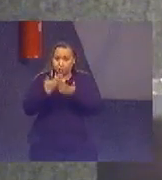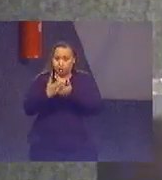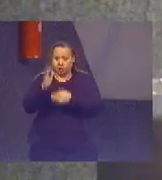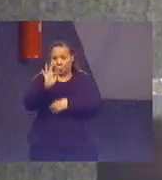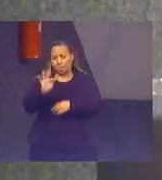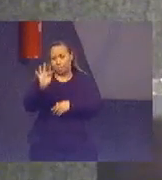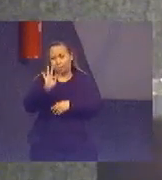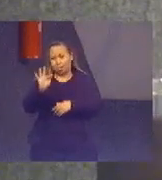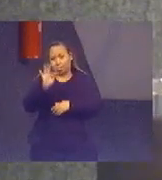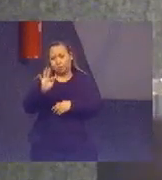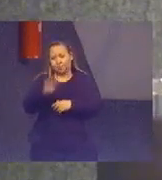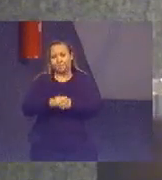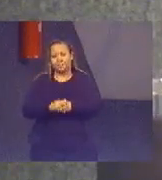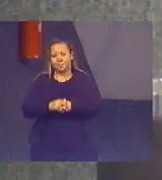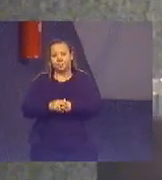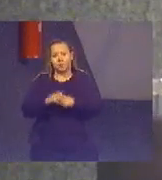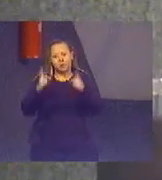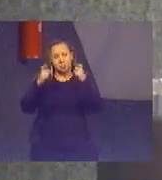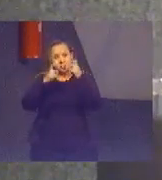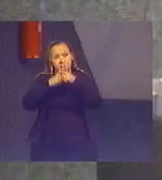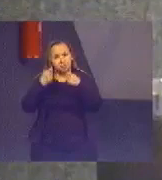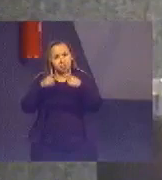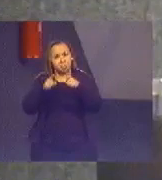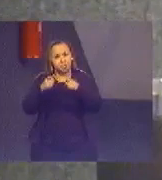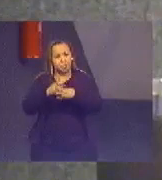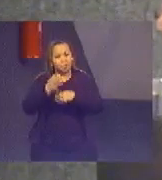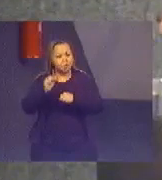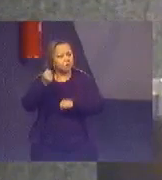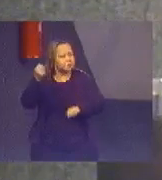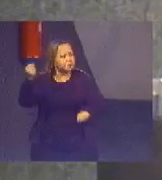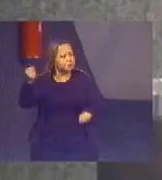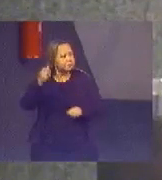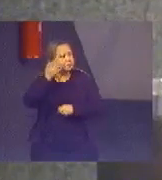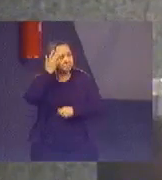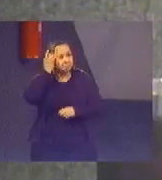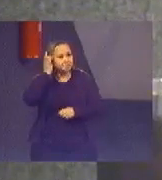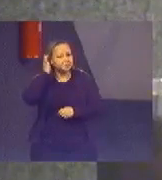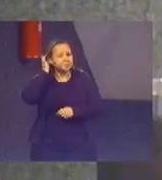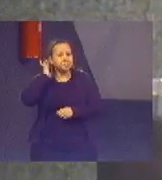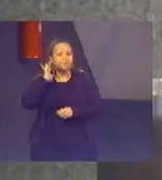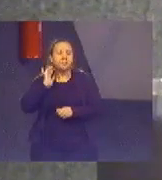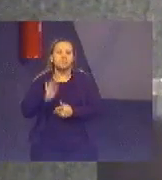os potenciais são enormes. Como é que a passa para o segundo?